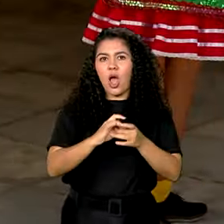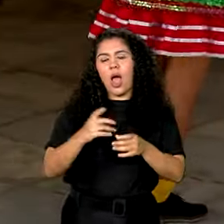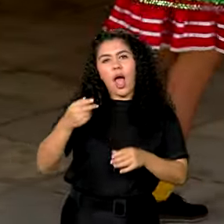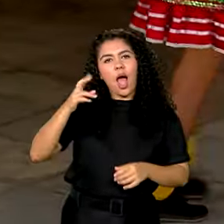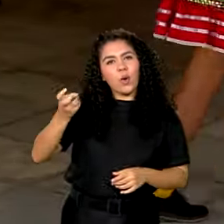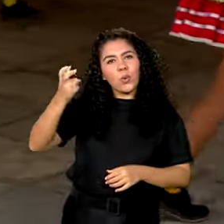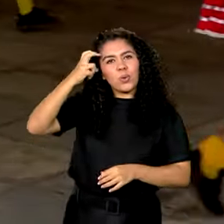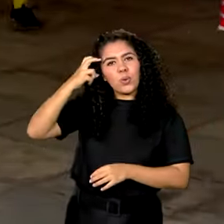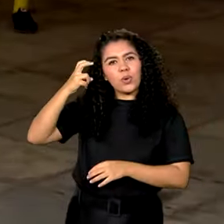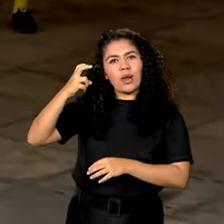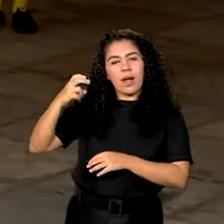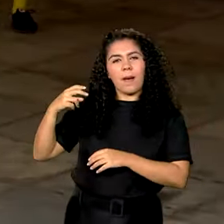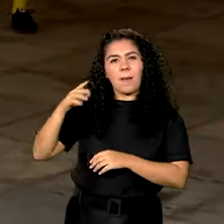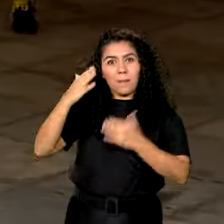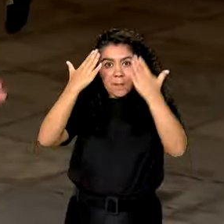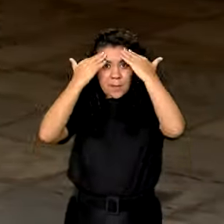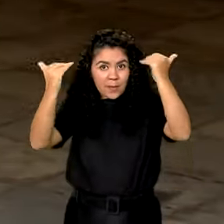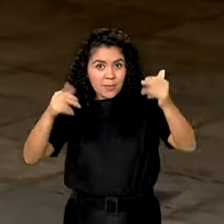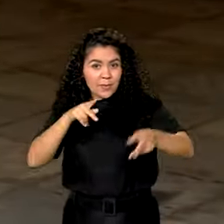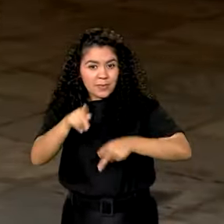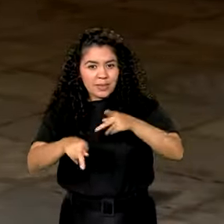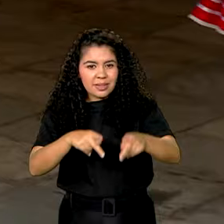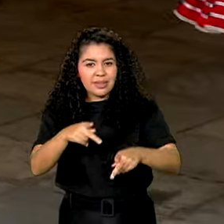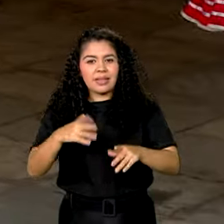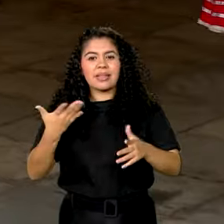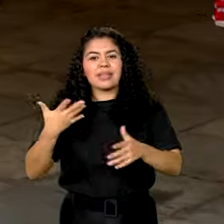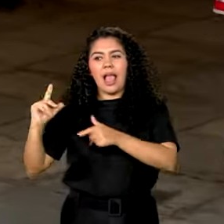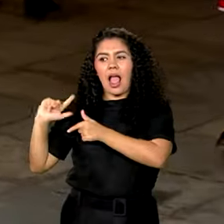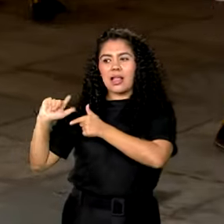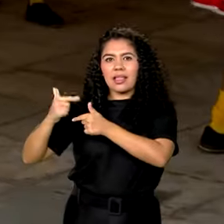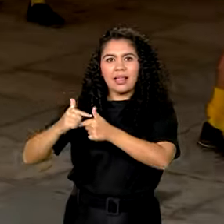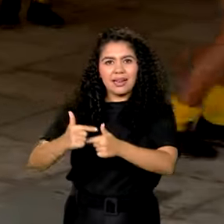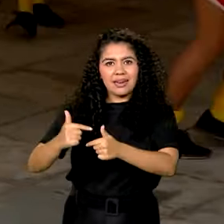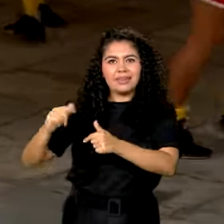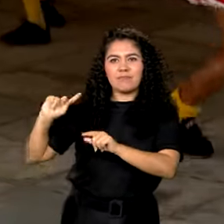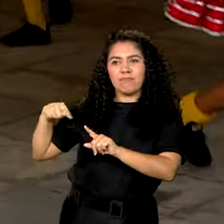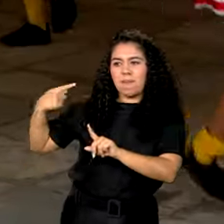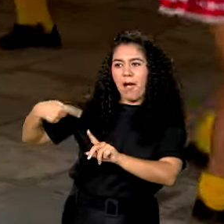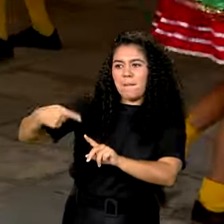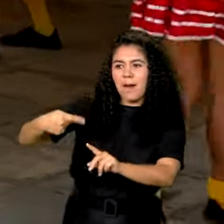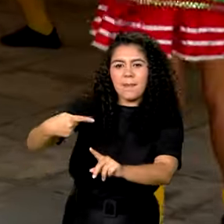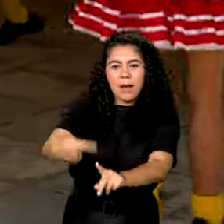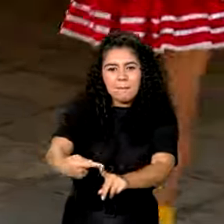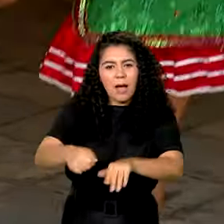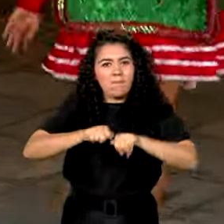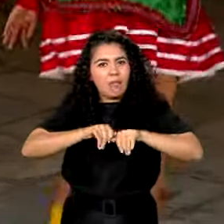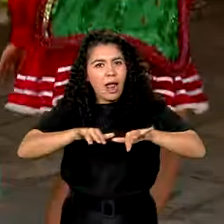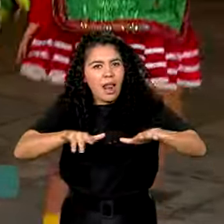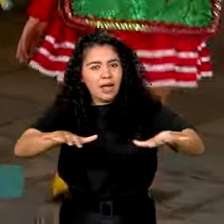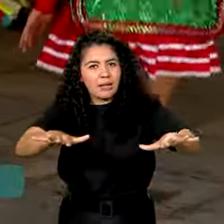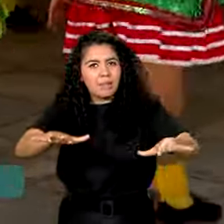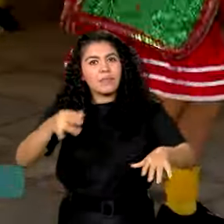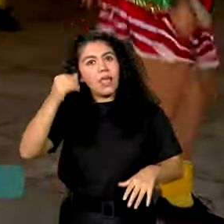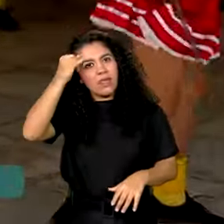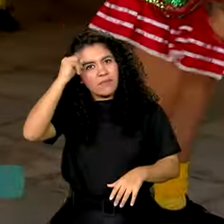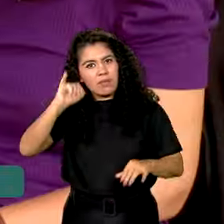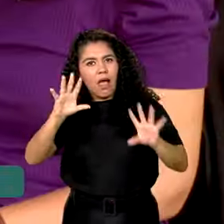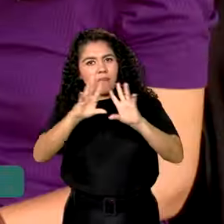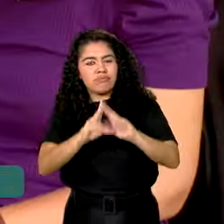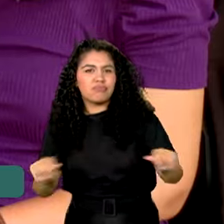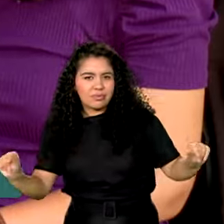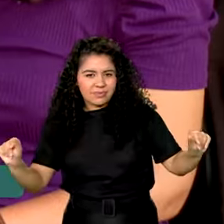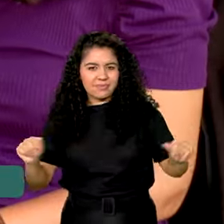um grande sonho, transmitir às novas gerações seus conhecimentos e não deixar o reisado morrer.